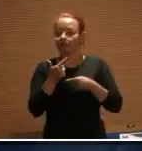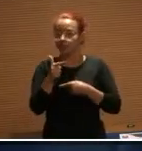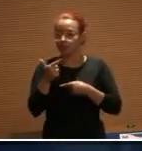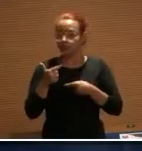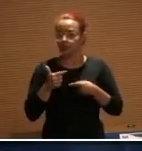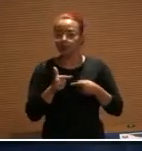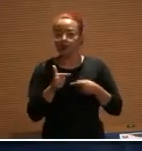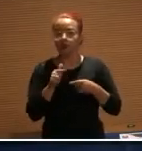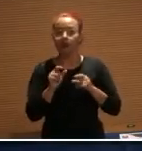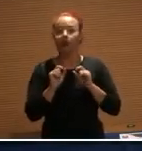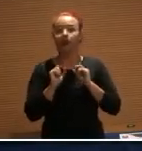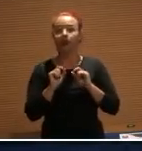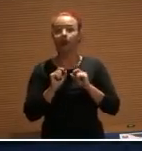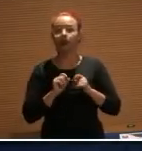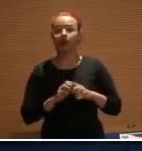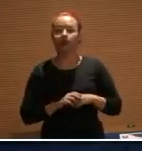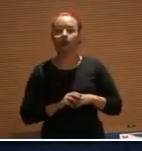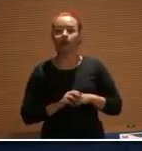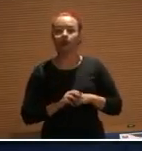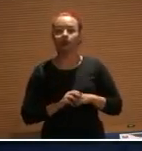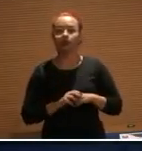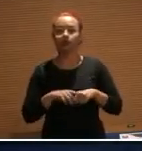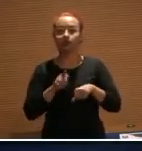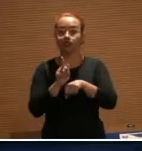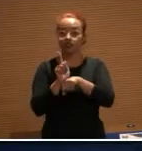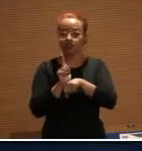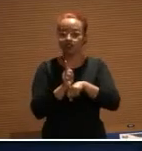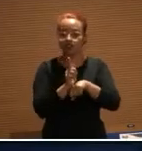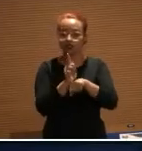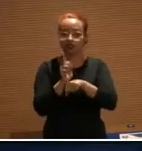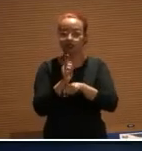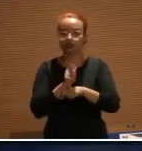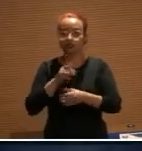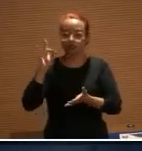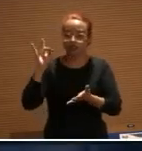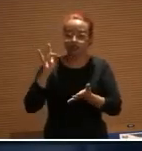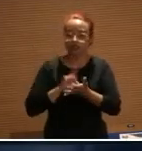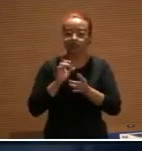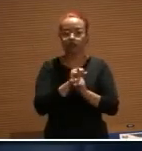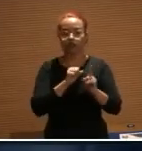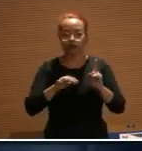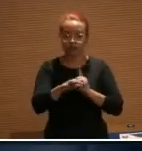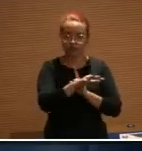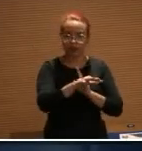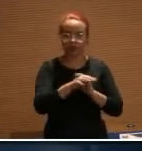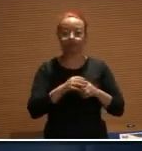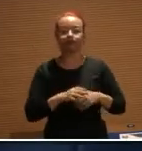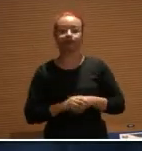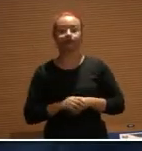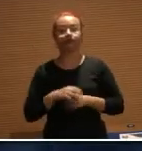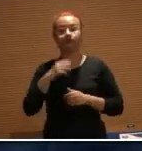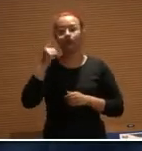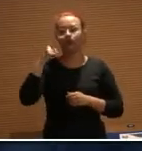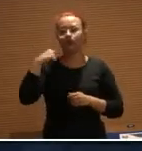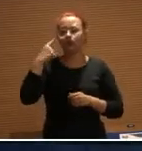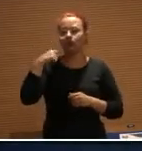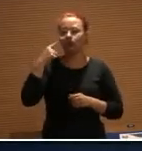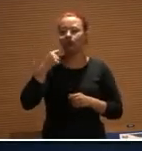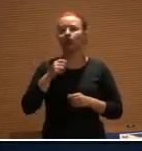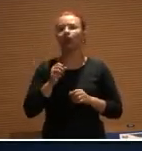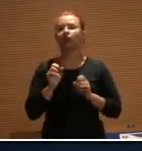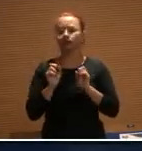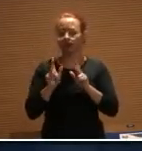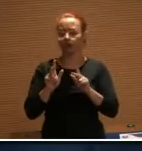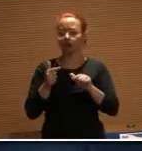societários, demonstrada pela ausência de gestão efetiva na sociedade. Ainda que o advogado seja considerado não empregado,